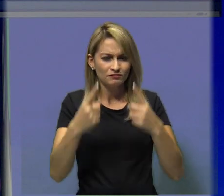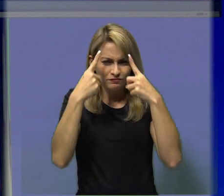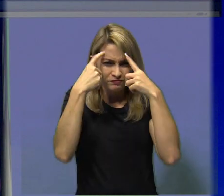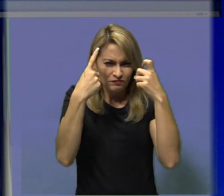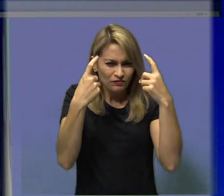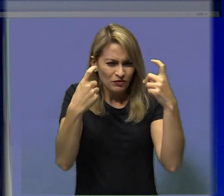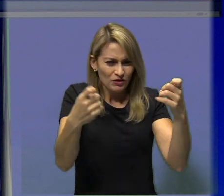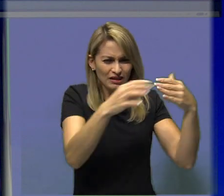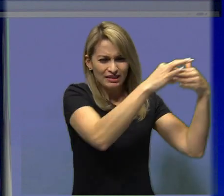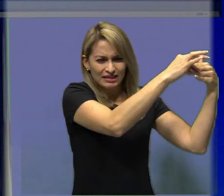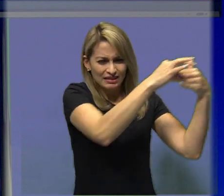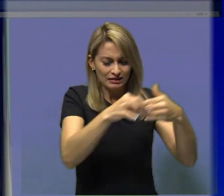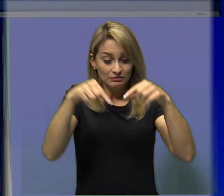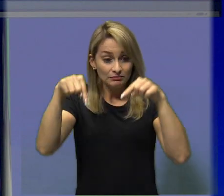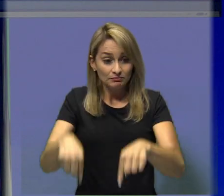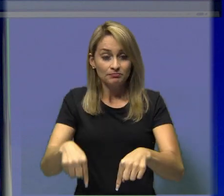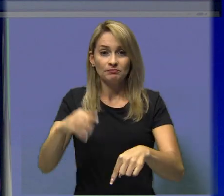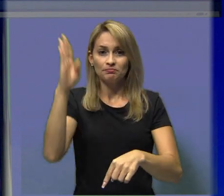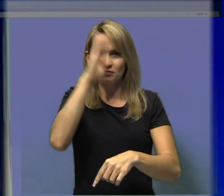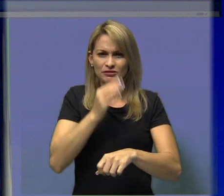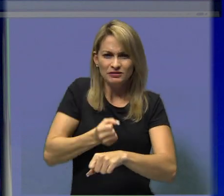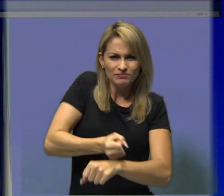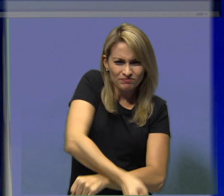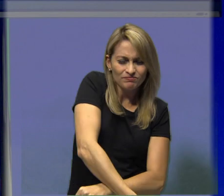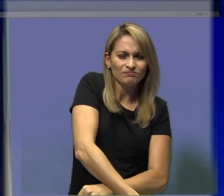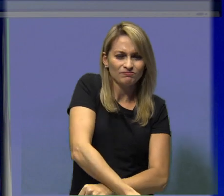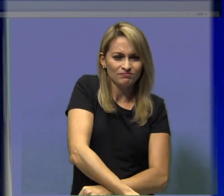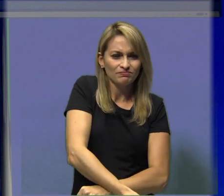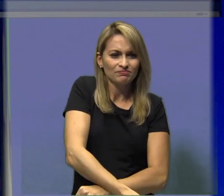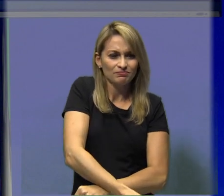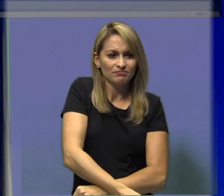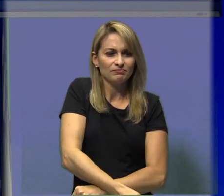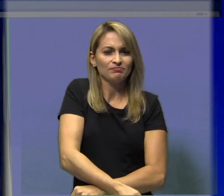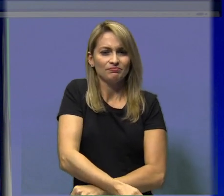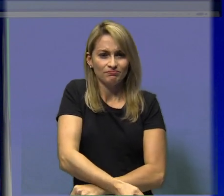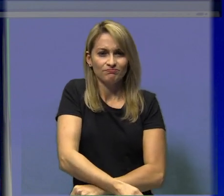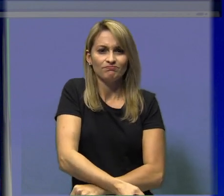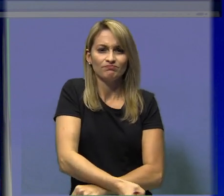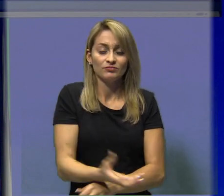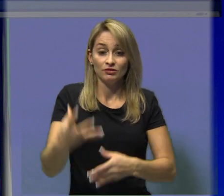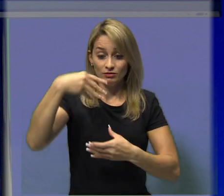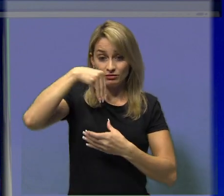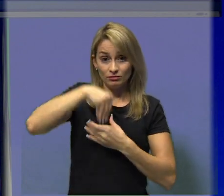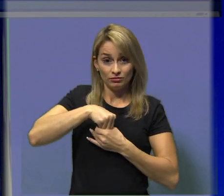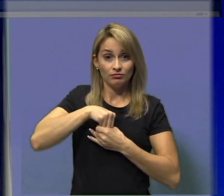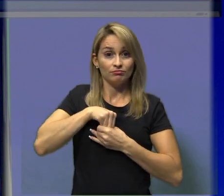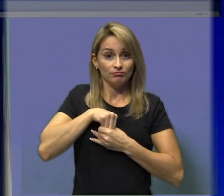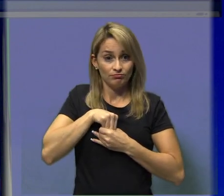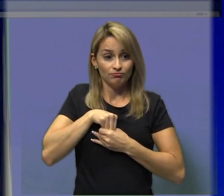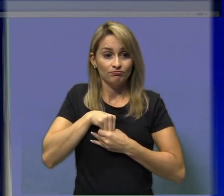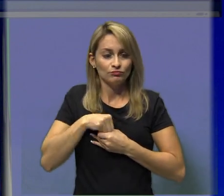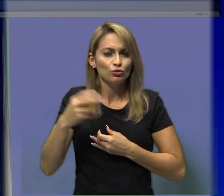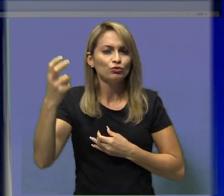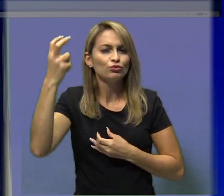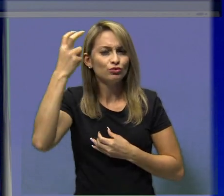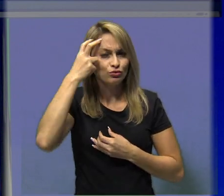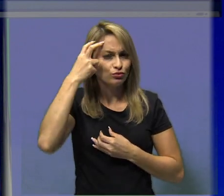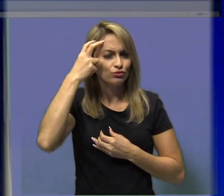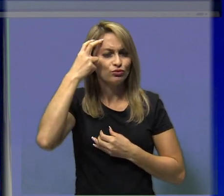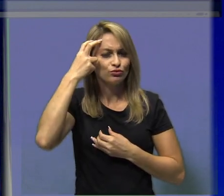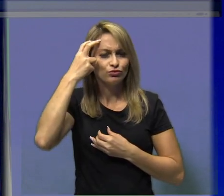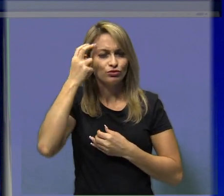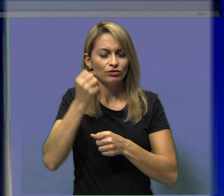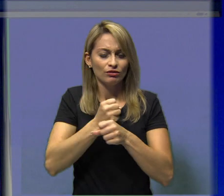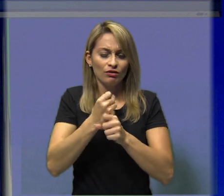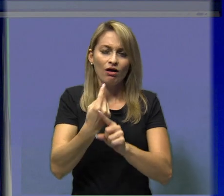toda a cultura que eles viveram durante anos e anos na África. Seja elementos culturais representados a partir da